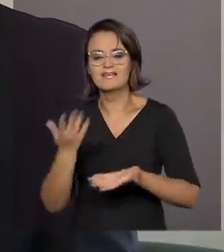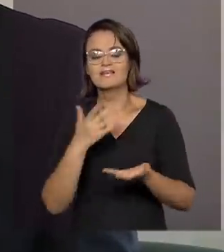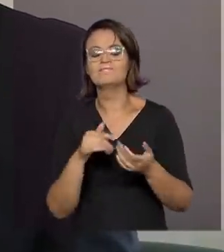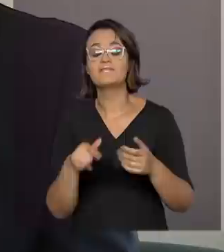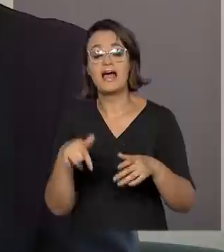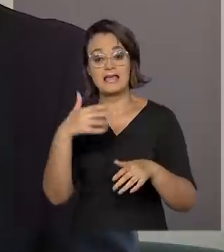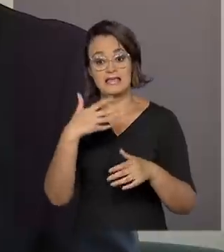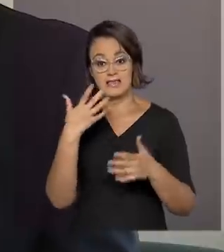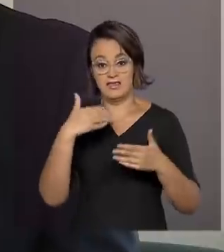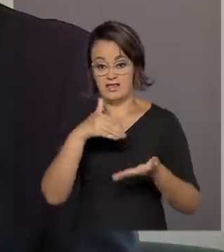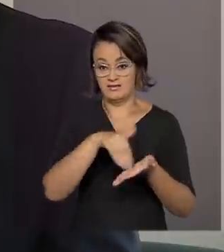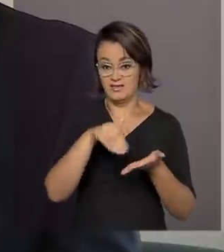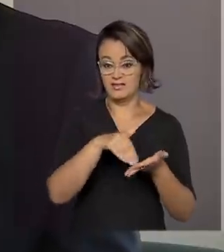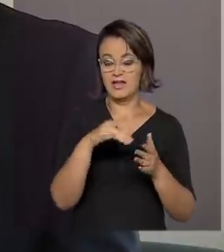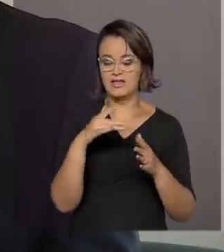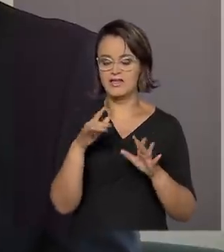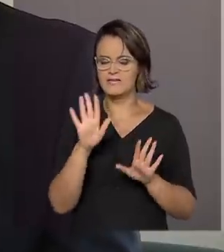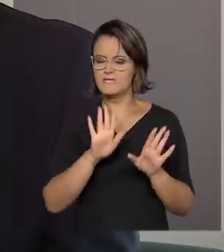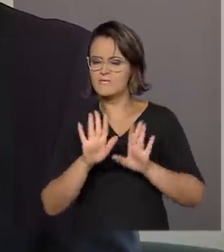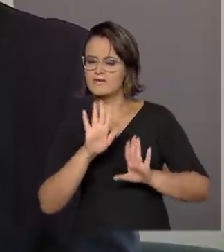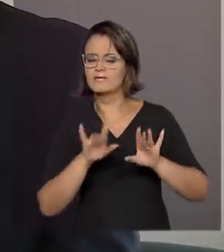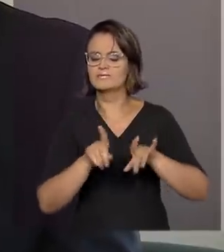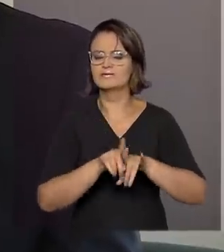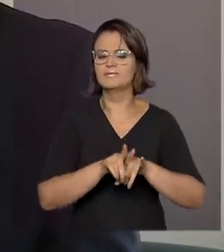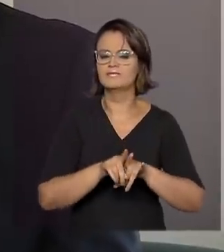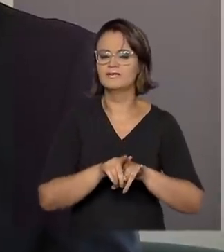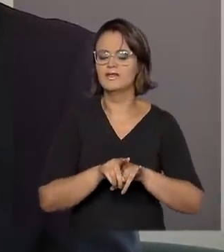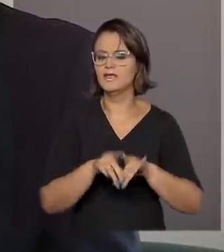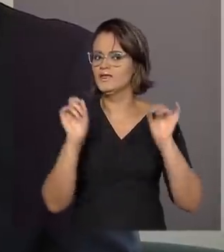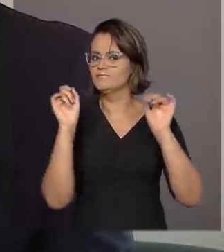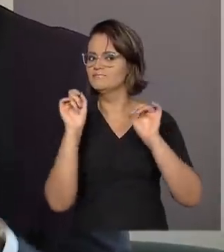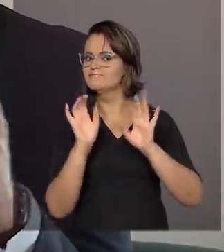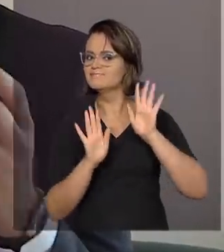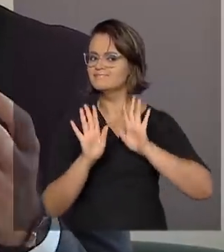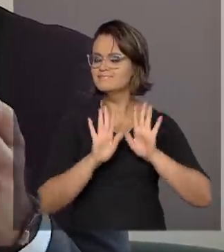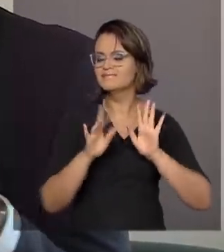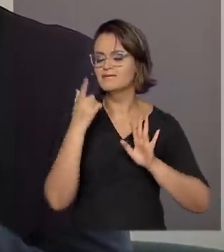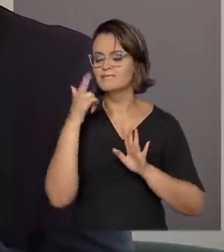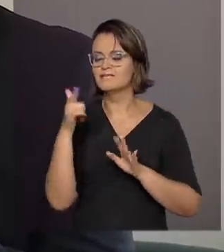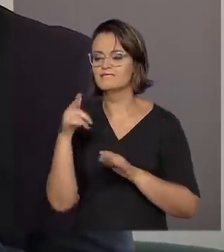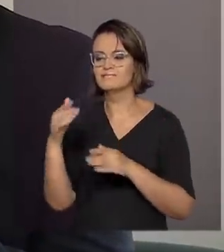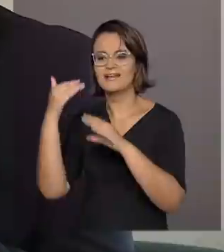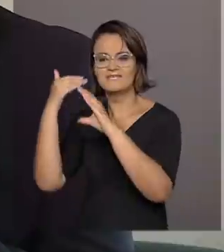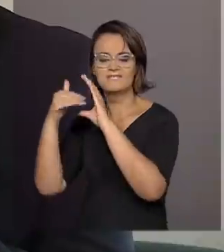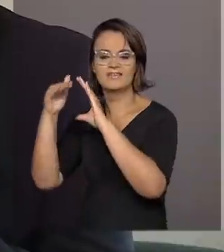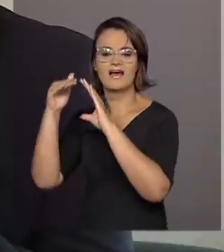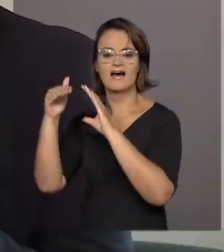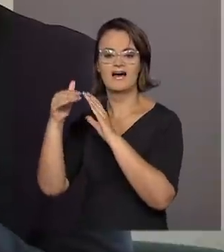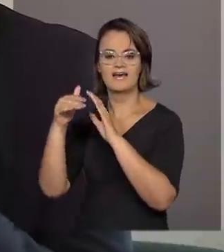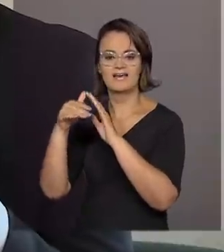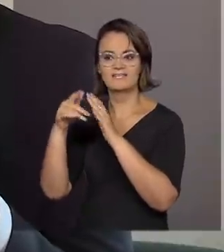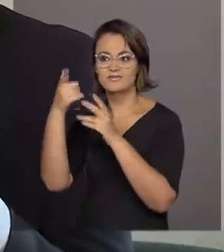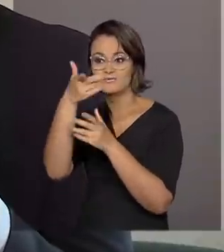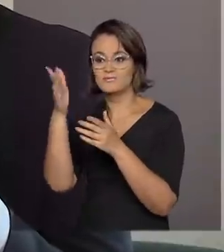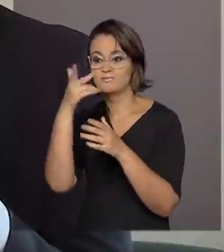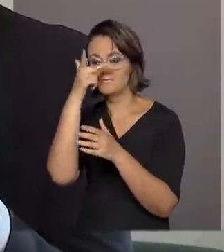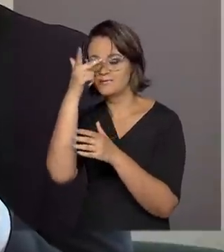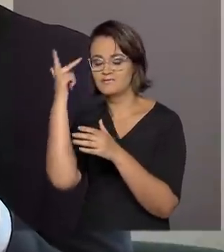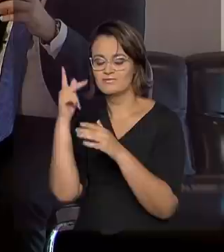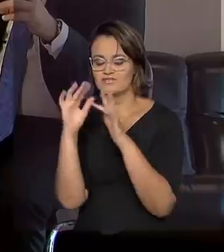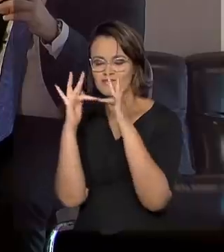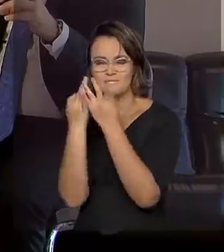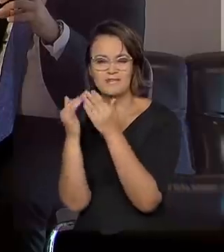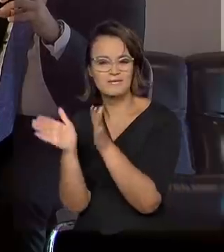A Secretaria também tem esse cuidado de levar esse conteúdo para as famílias de mais baixa renda no Brasil, mas ela também